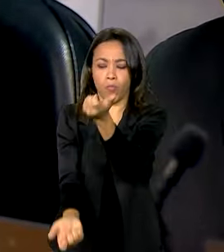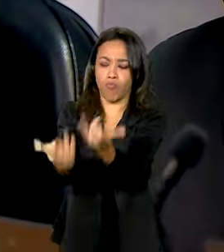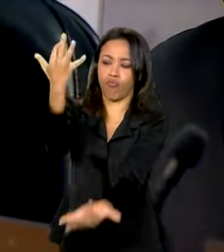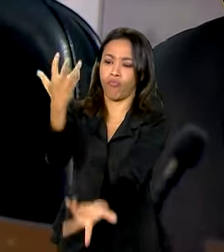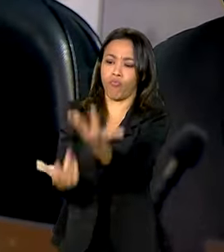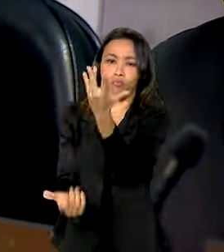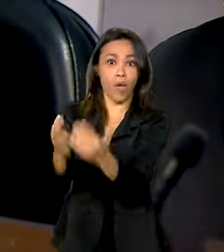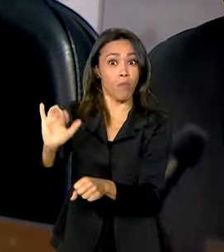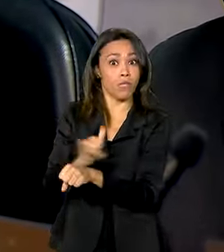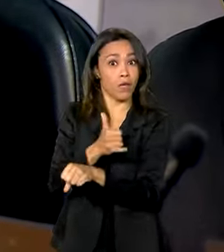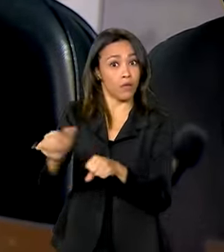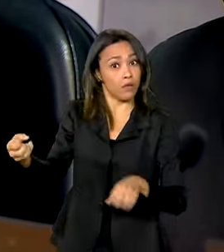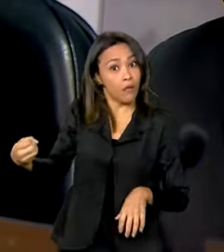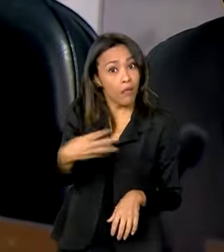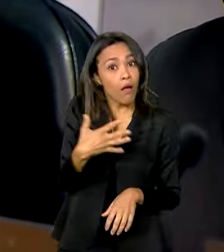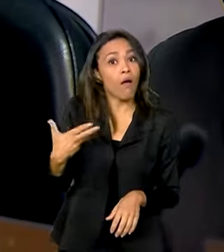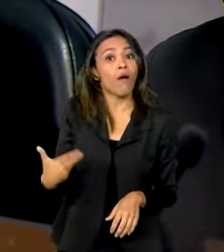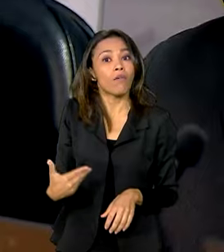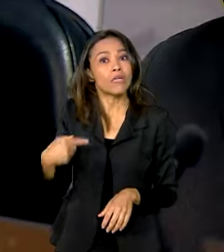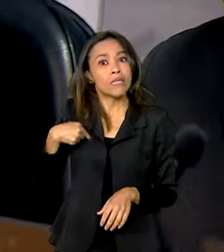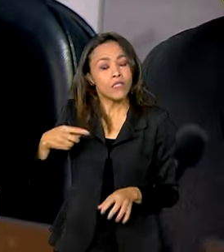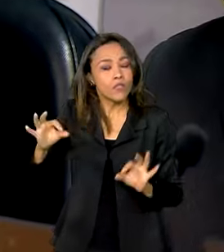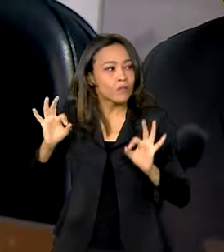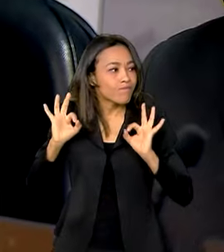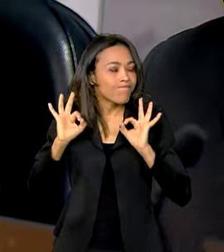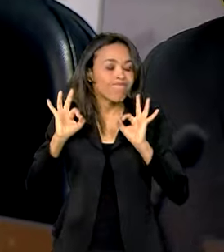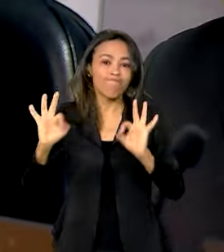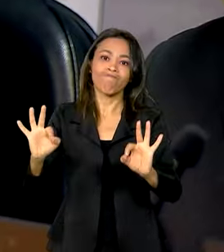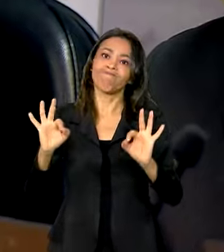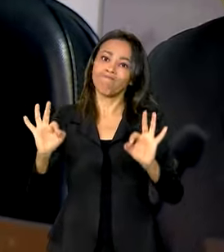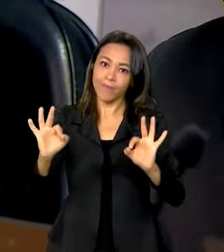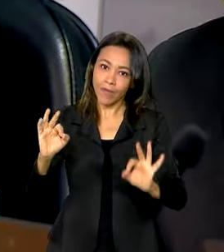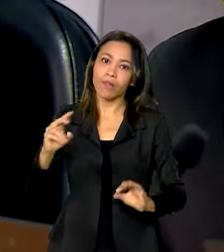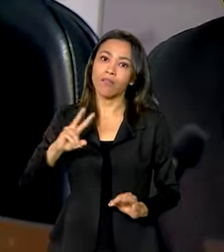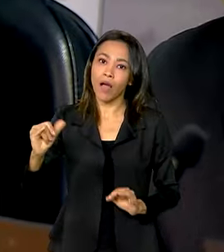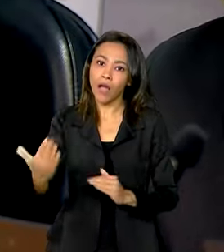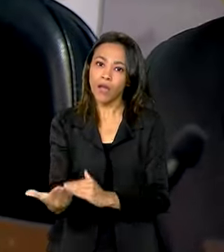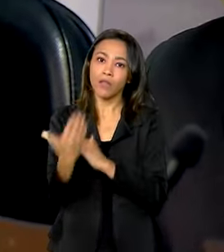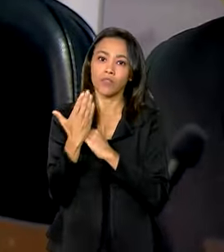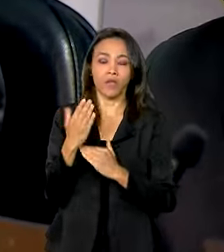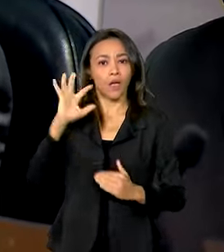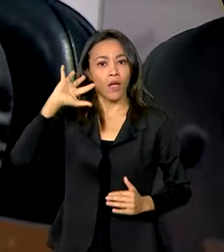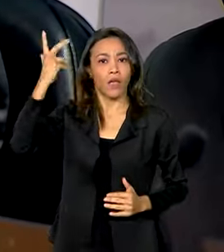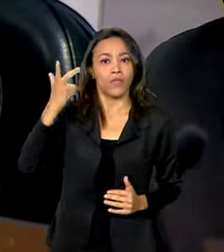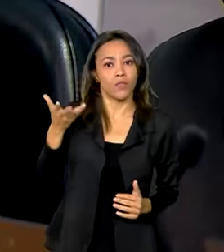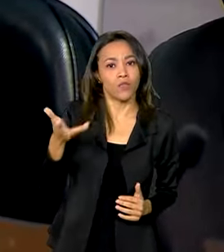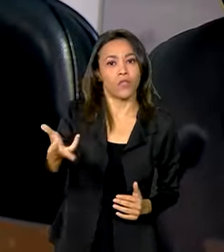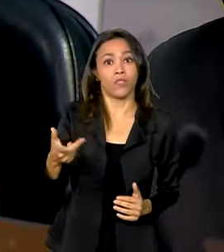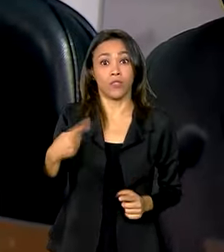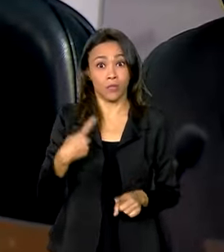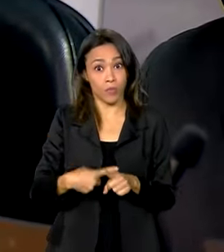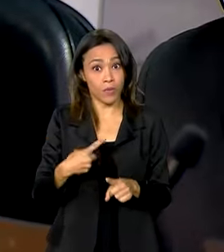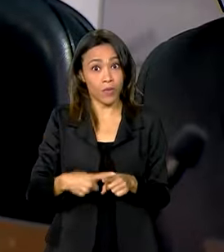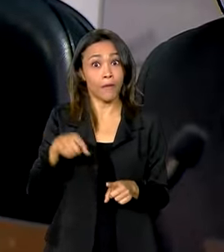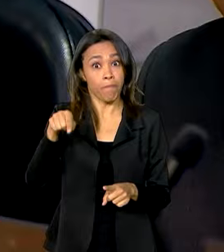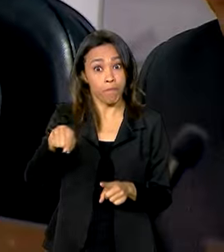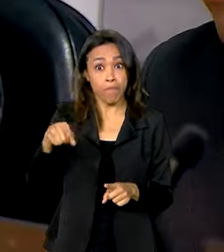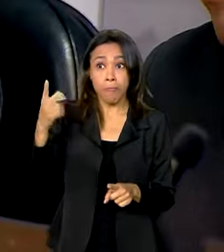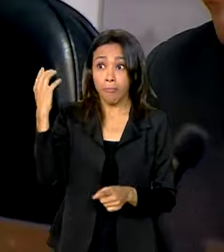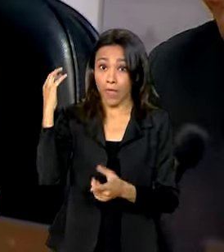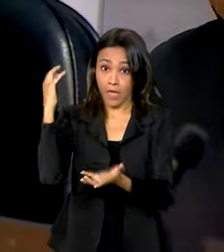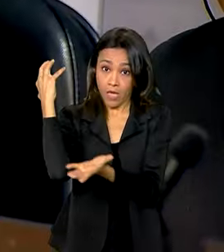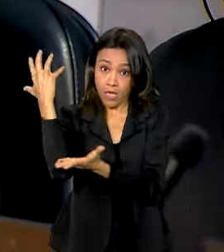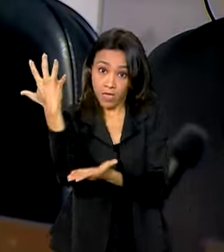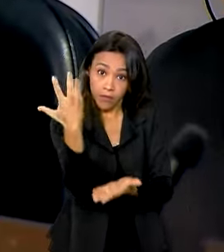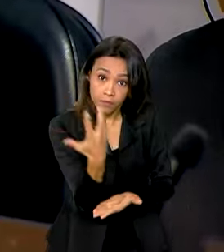nova que nós temos certeza que vai indicar que, assim como não haverá impunidade para o desmatamento, como disse a ministra,